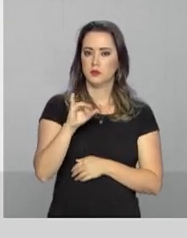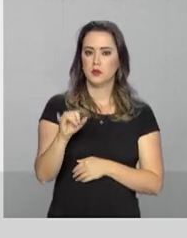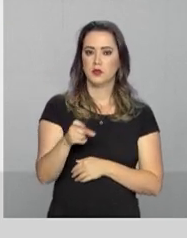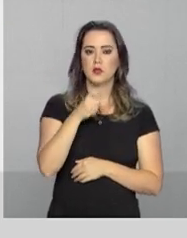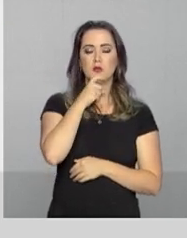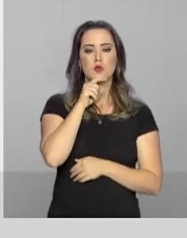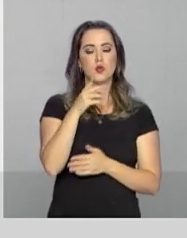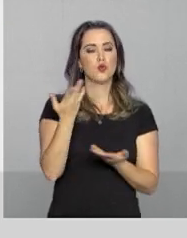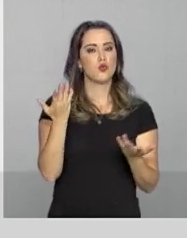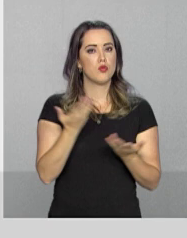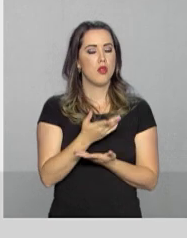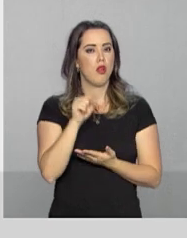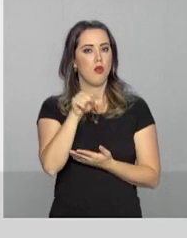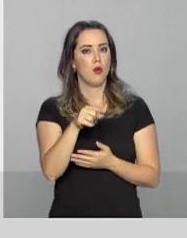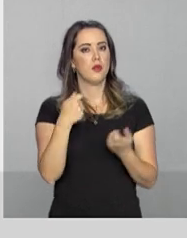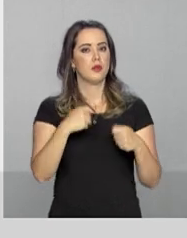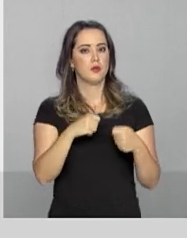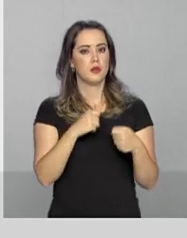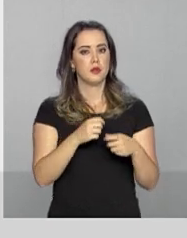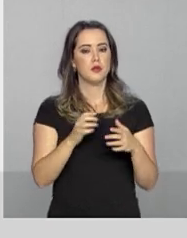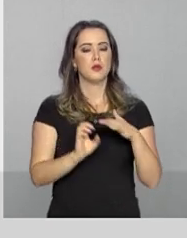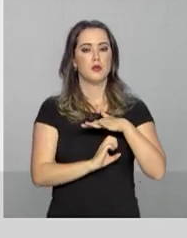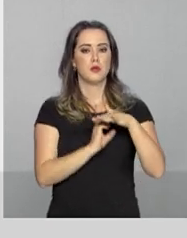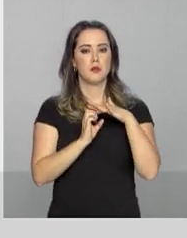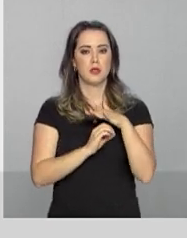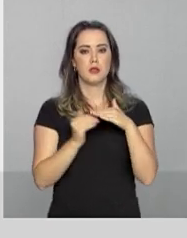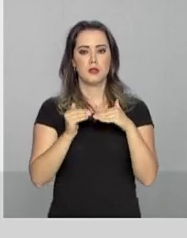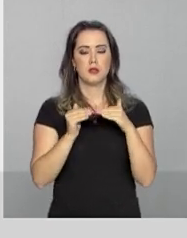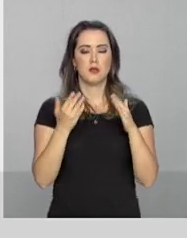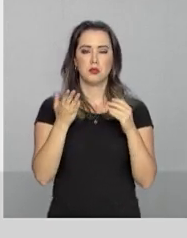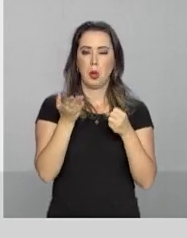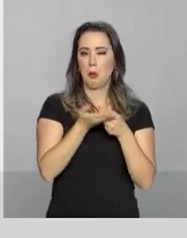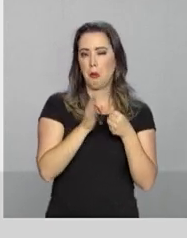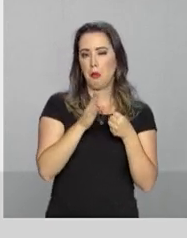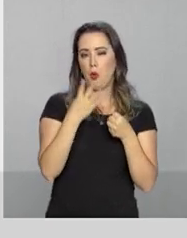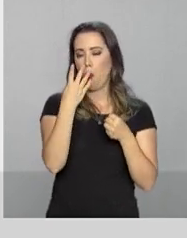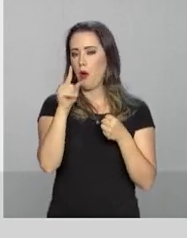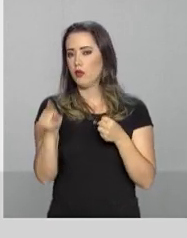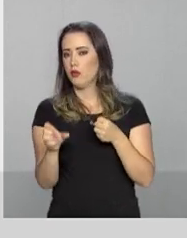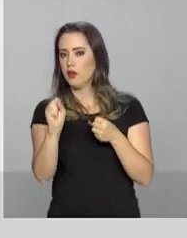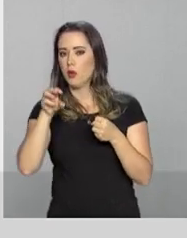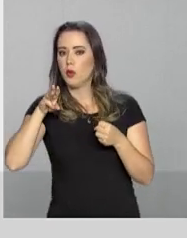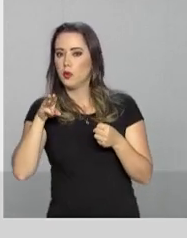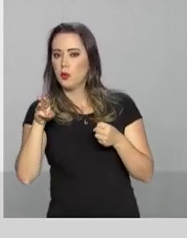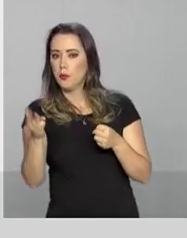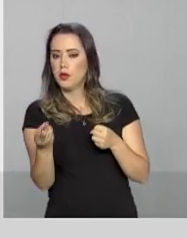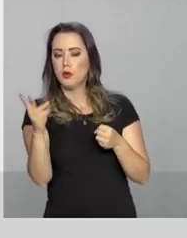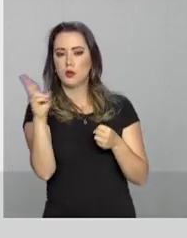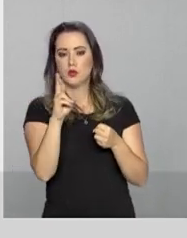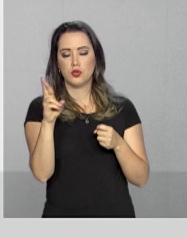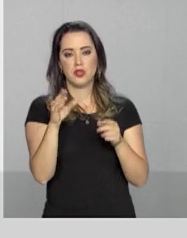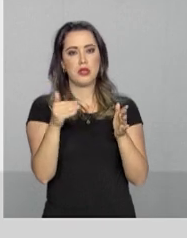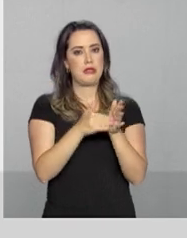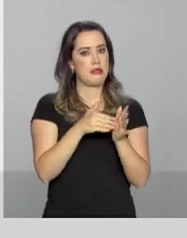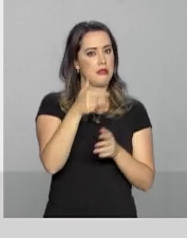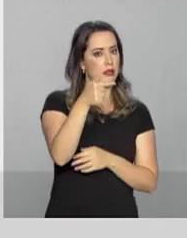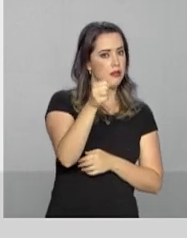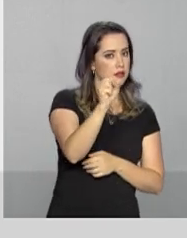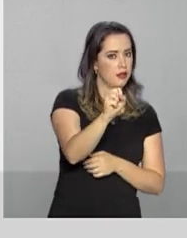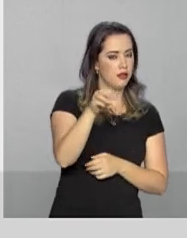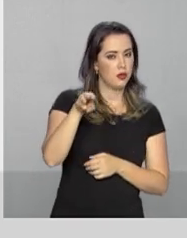julho, foi a vez da adesão obrigatória das empresas com faturamento entre 4 milhões e 800 mil reais e 78